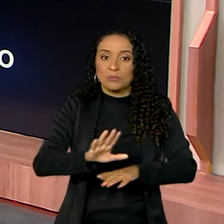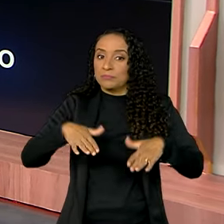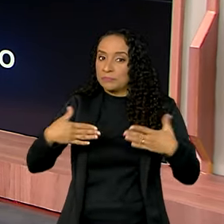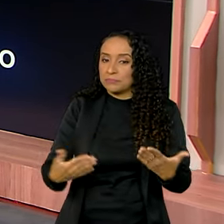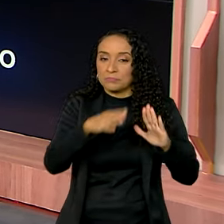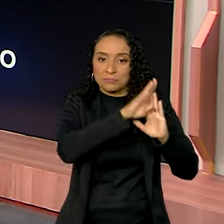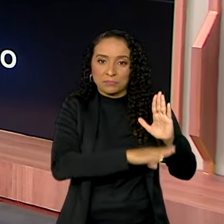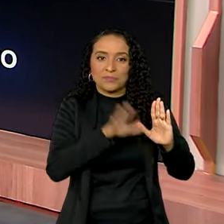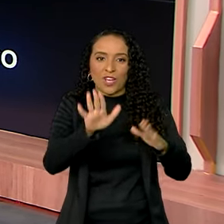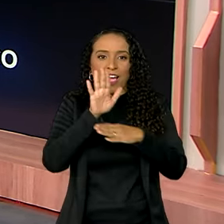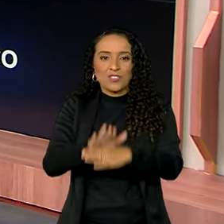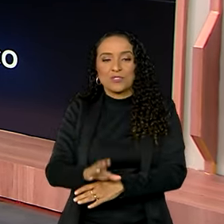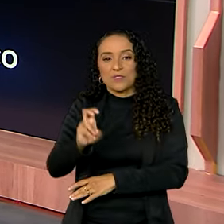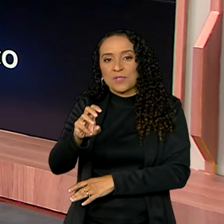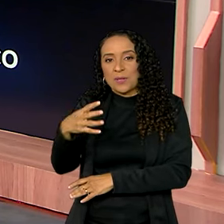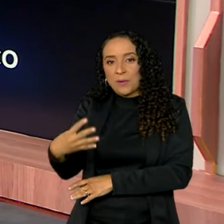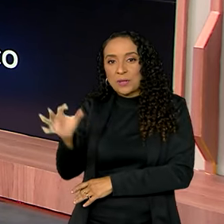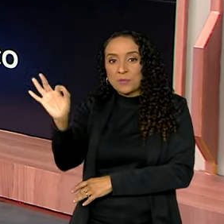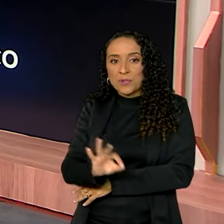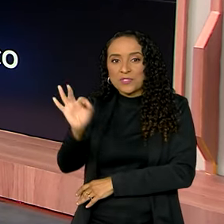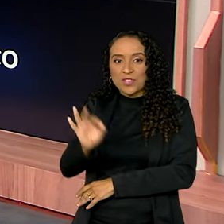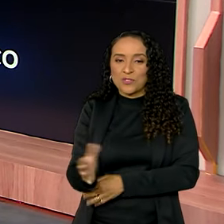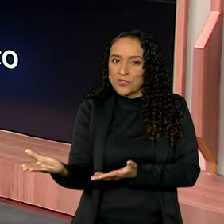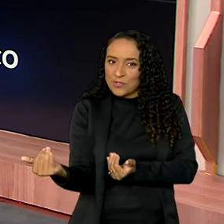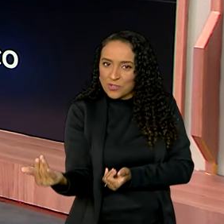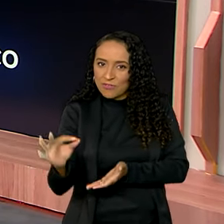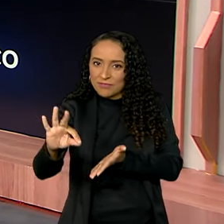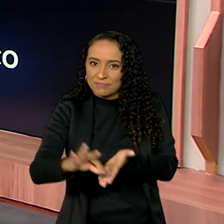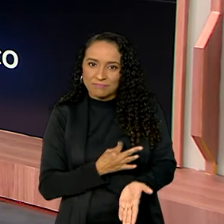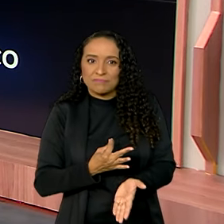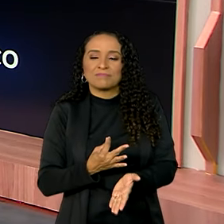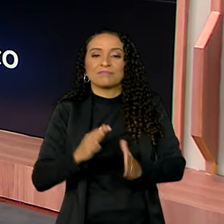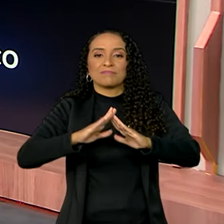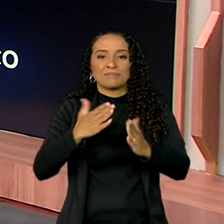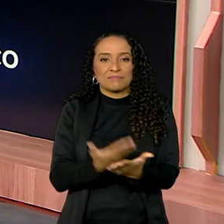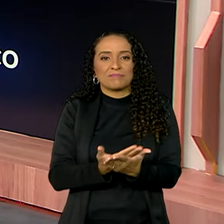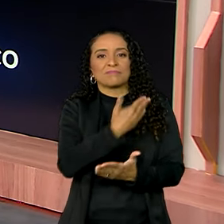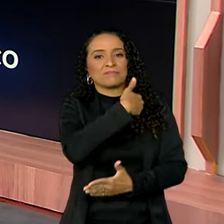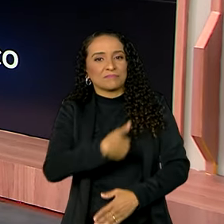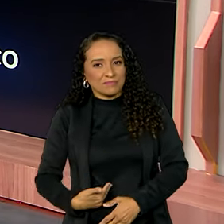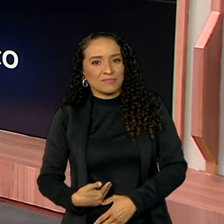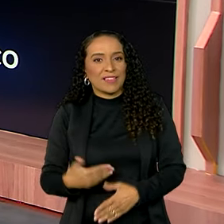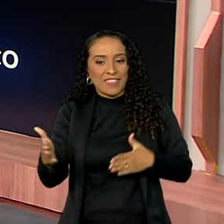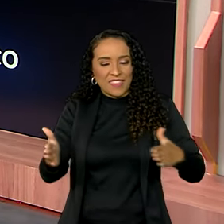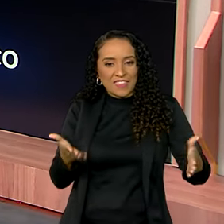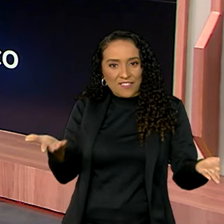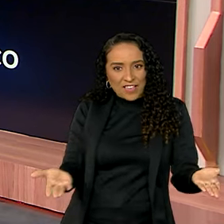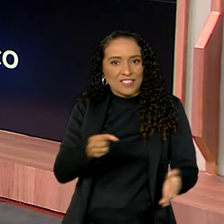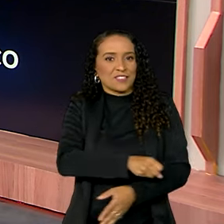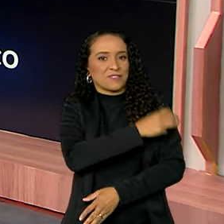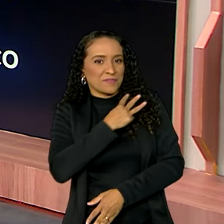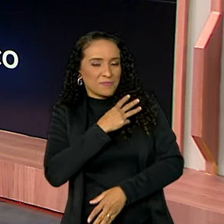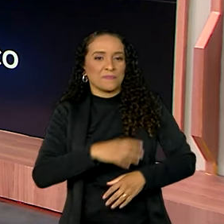isso, o programa já beneficia aí 54% dos jovens matriculados na rede pública nessa